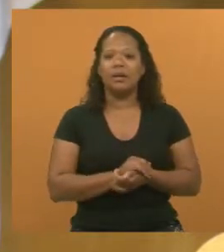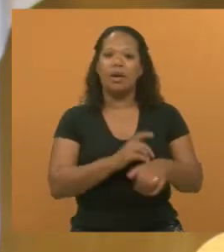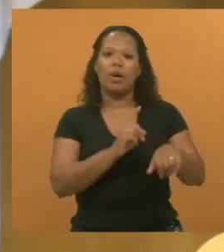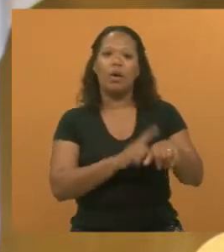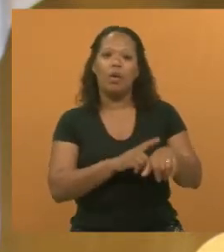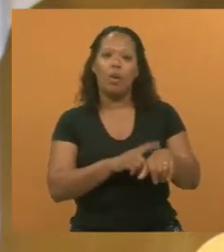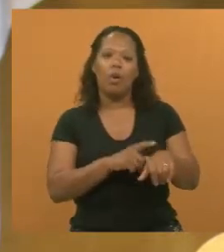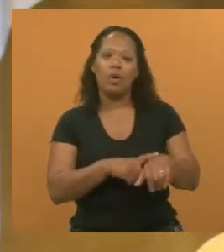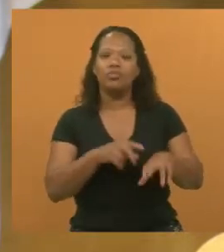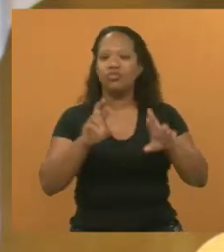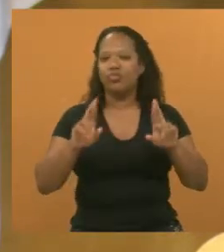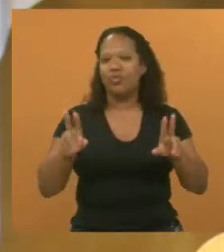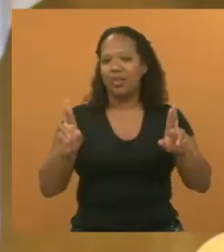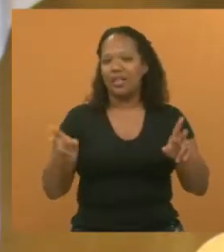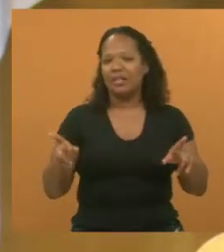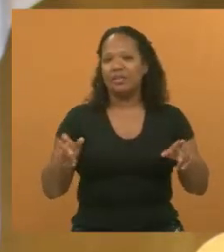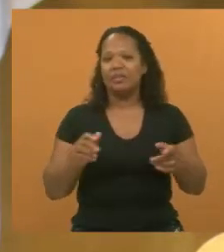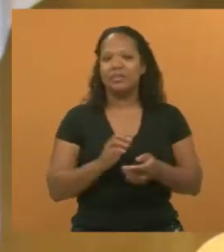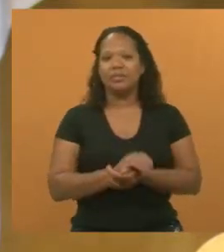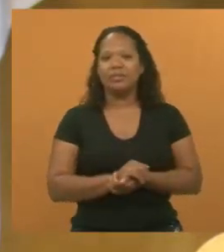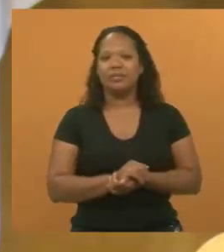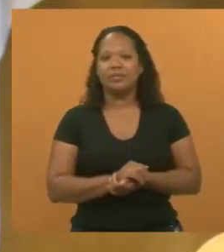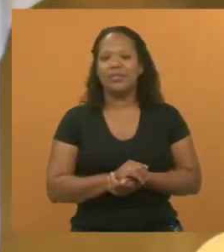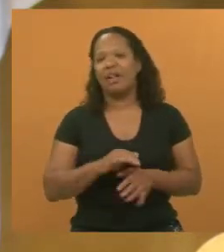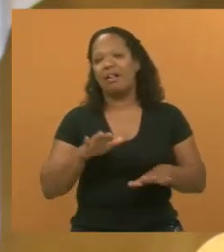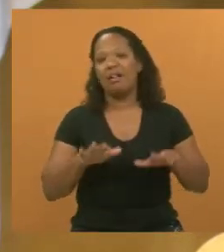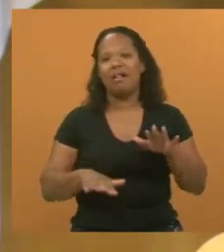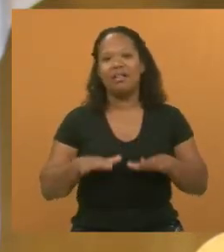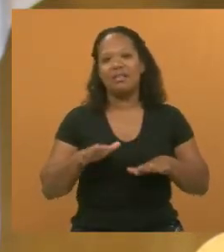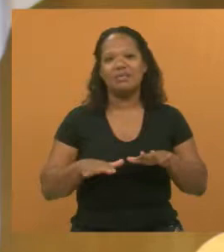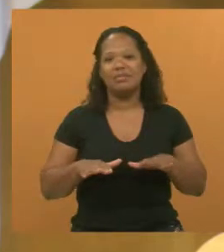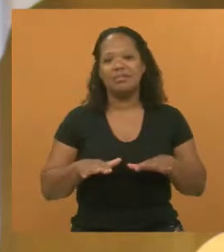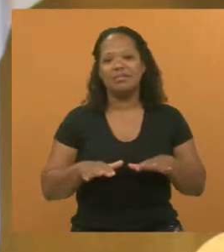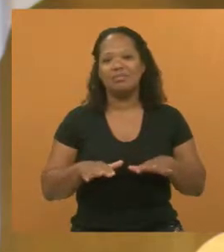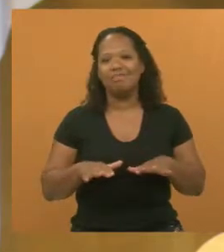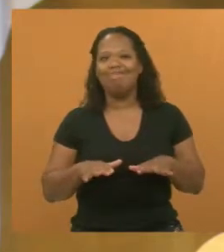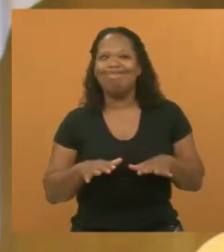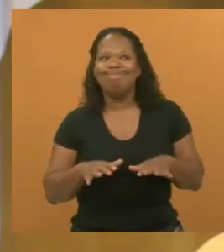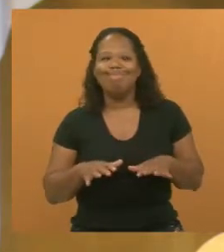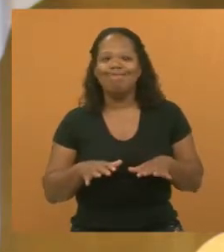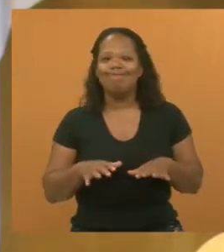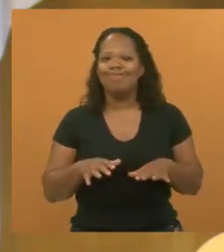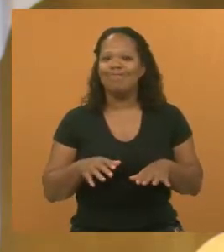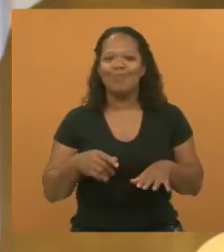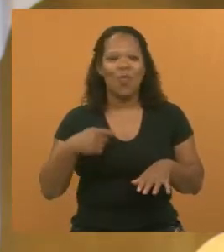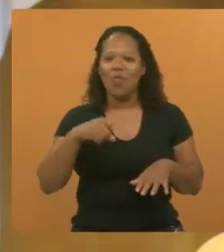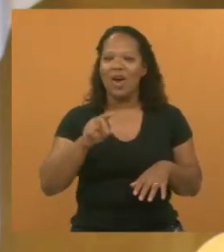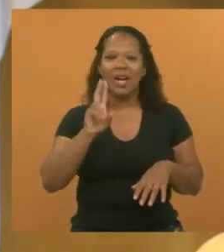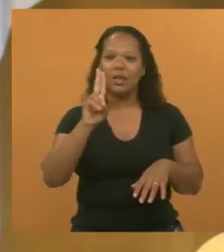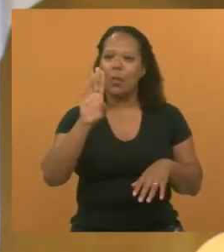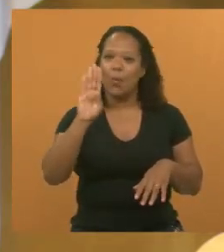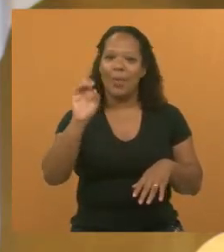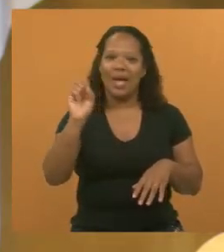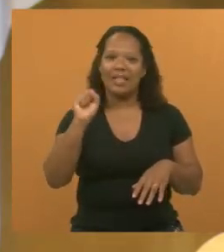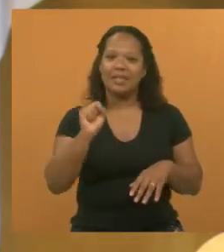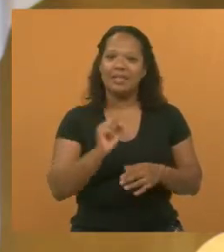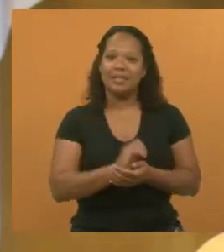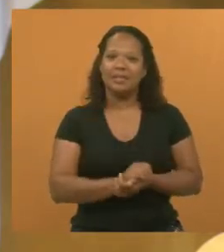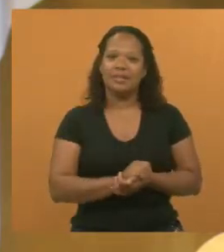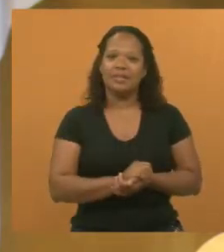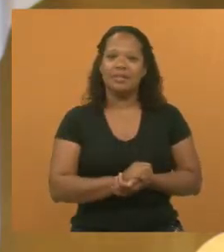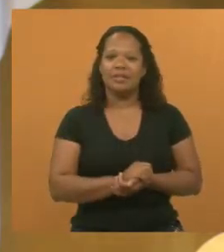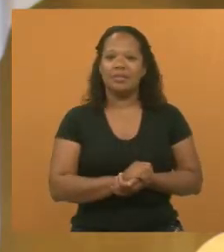horário diversificado, e que muitas vezes não se sente acolhido pela unidade de saúde, que tem um olhar